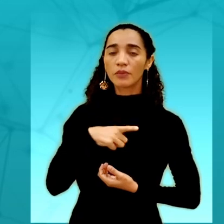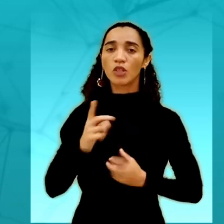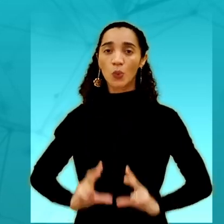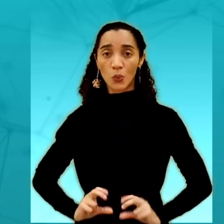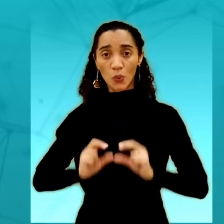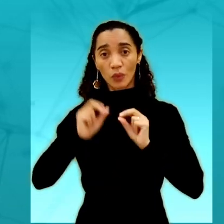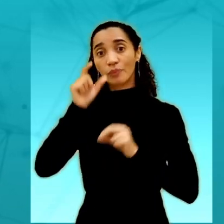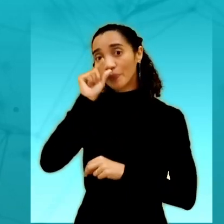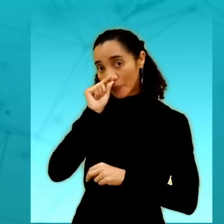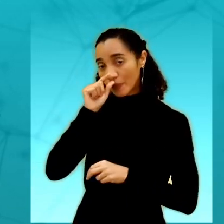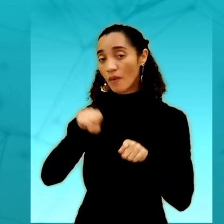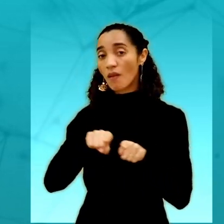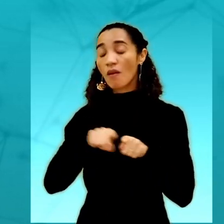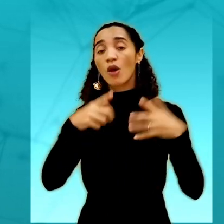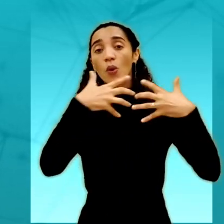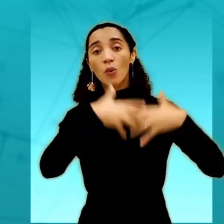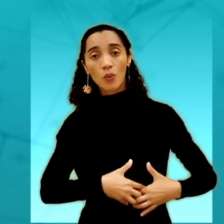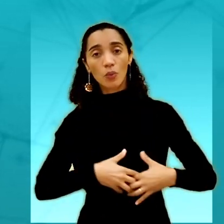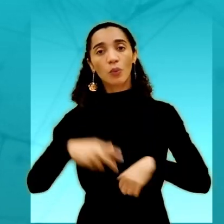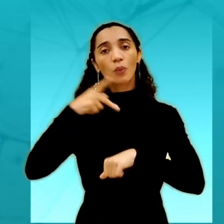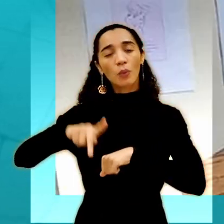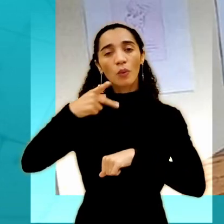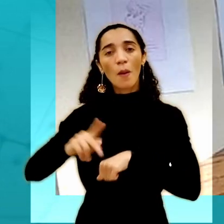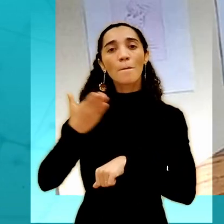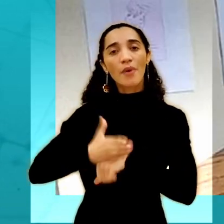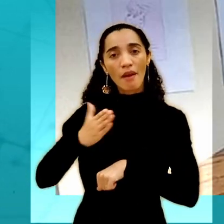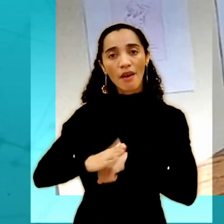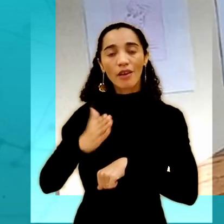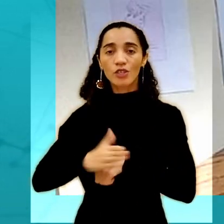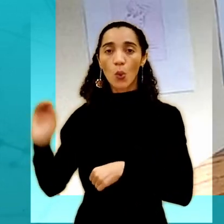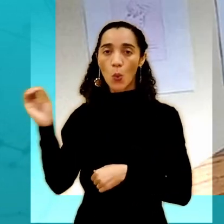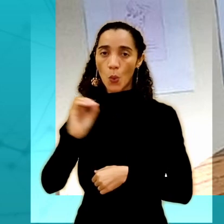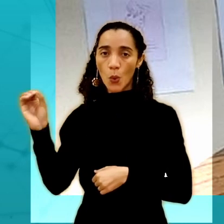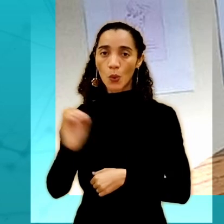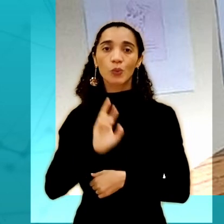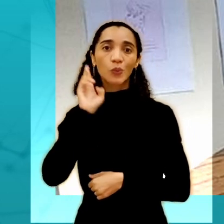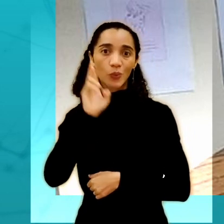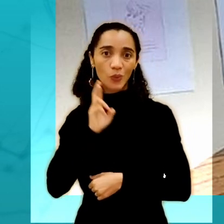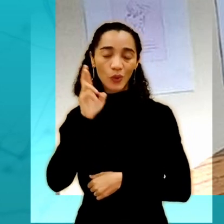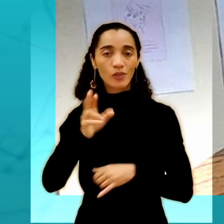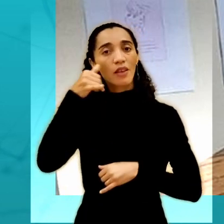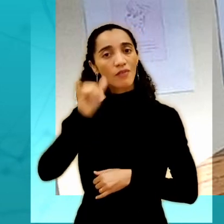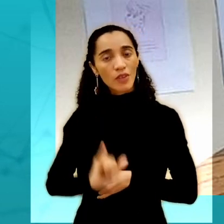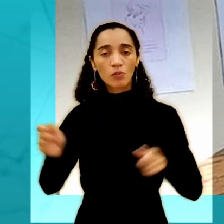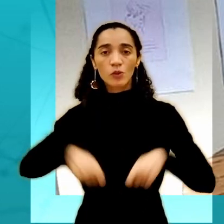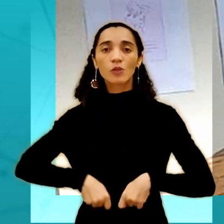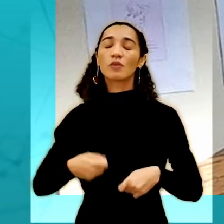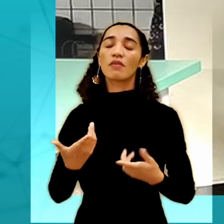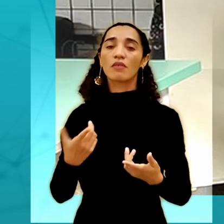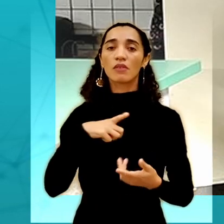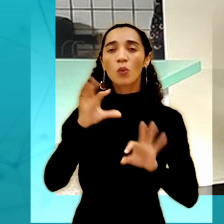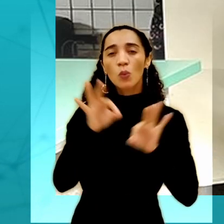diagnóstico precoce do câncer de mama. No IFP, o campus Piripiri promoveu a ação Outubro Rosa – A Prevenção é o Melhor